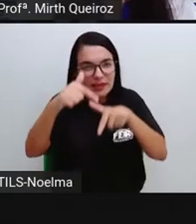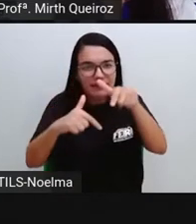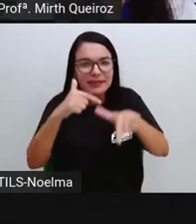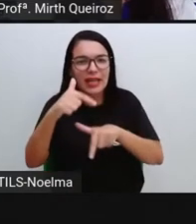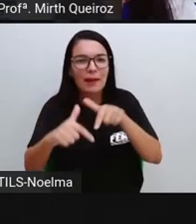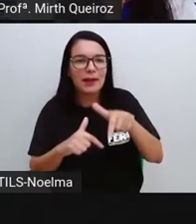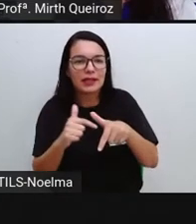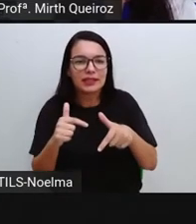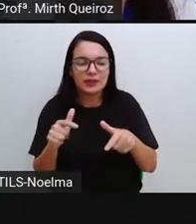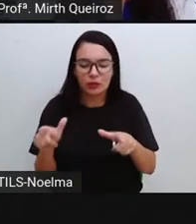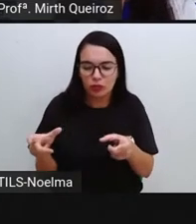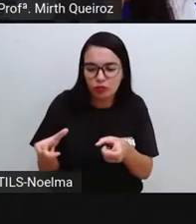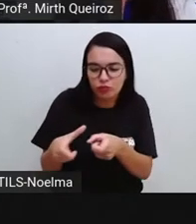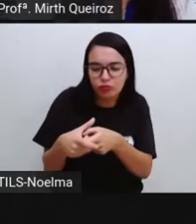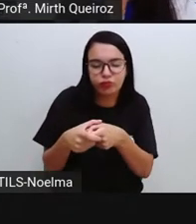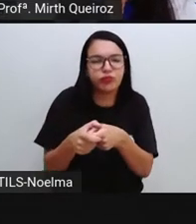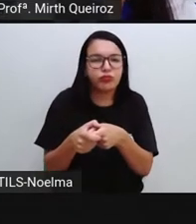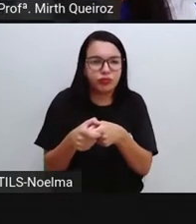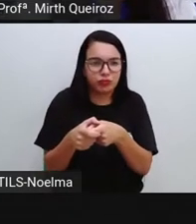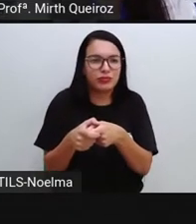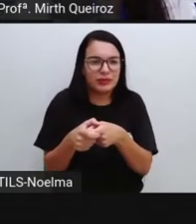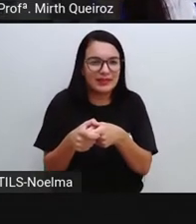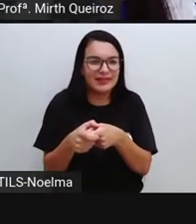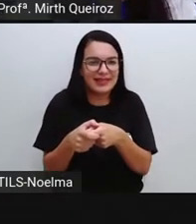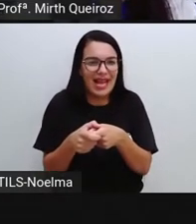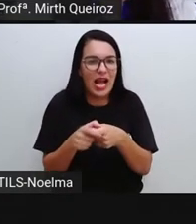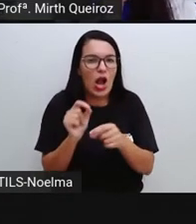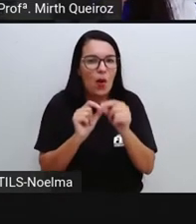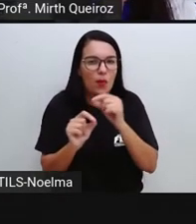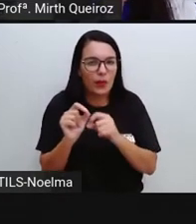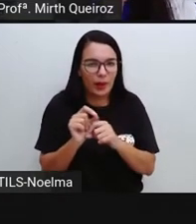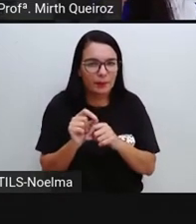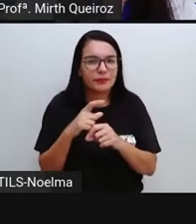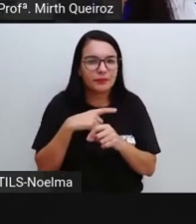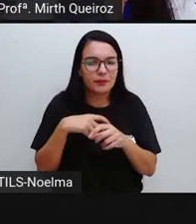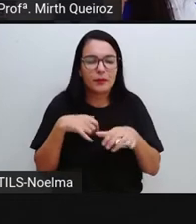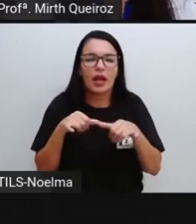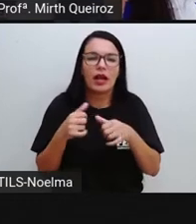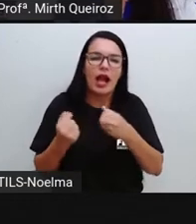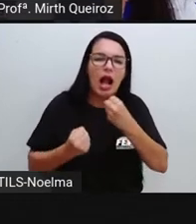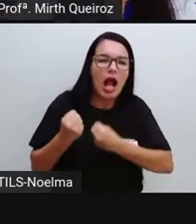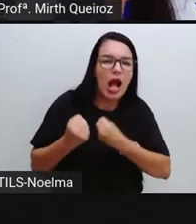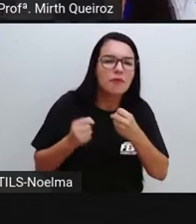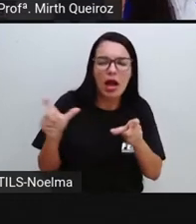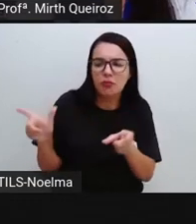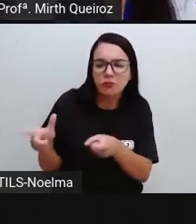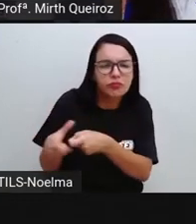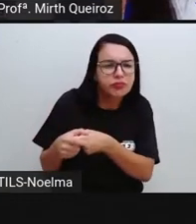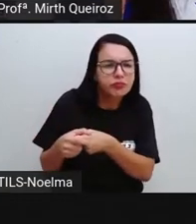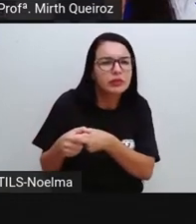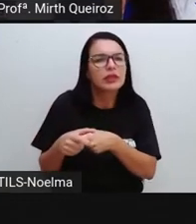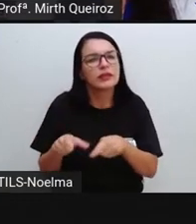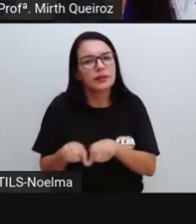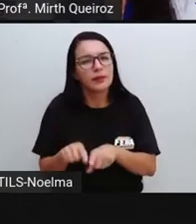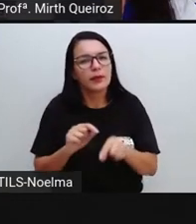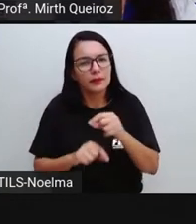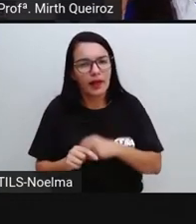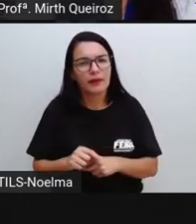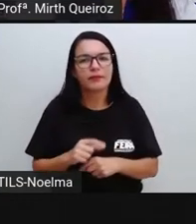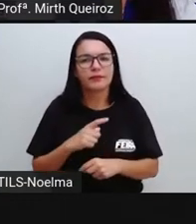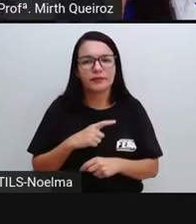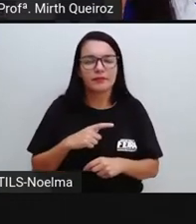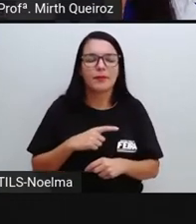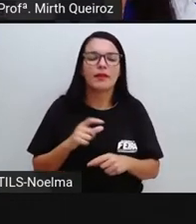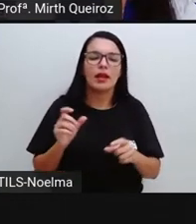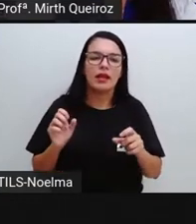determinada atividade. E tem a agricultura familiar, que é um tipo de agricultura tradicional também. E tem aquela agricultura, como a